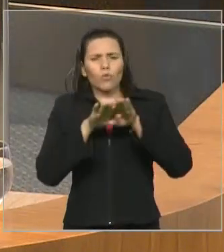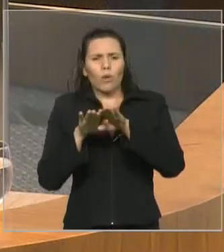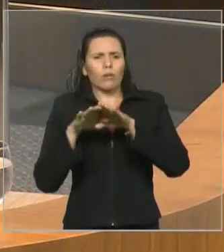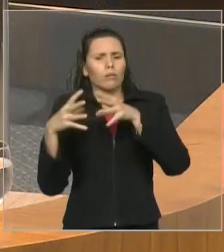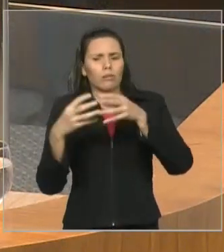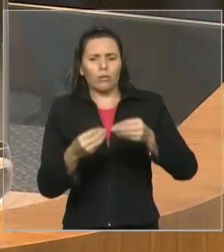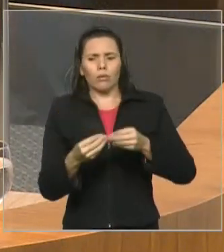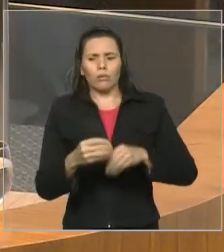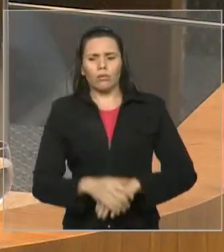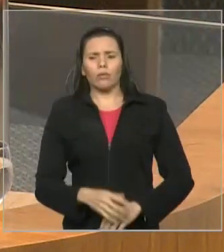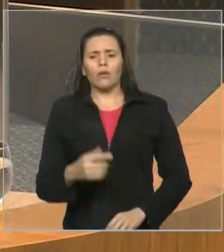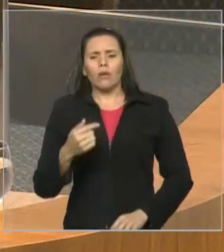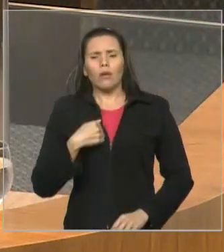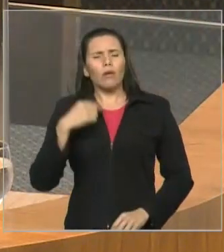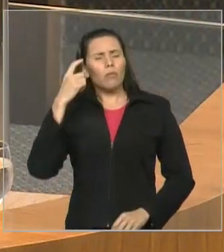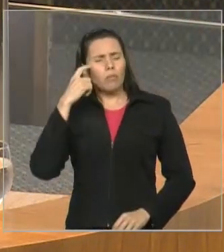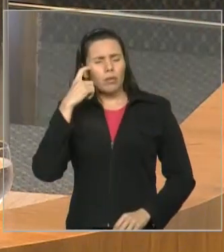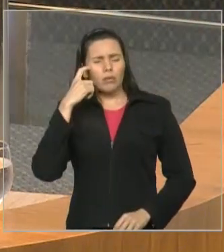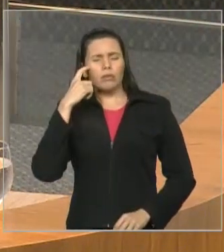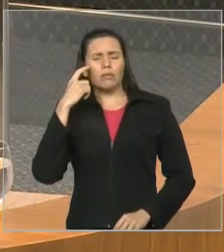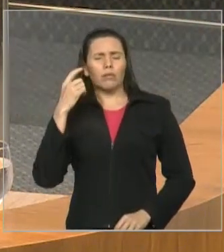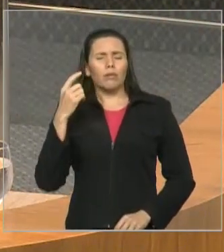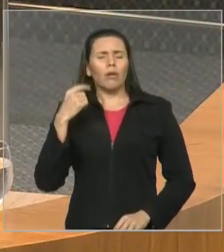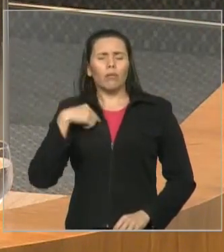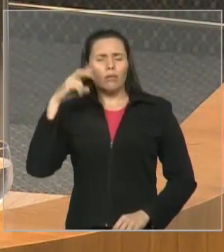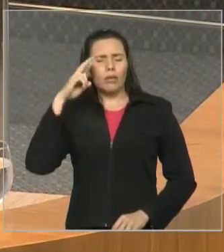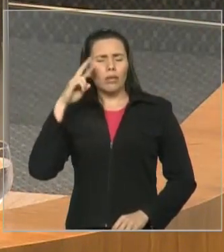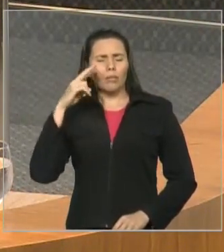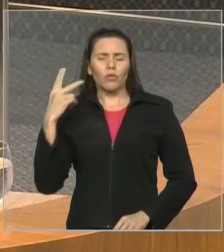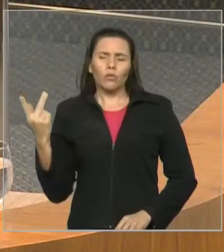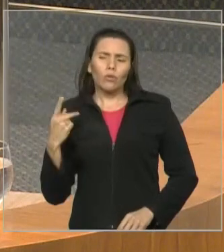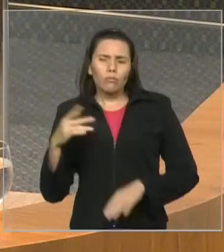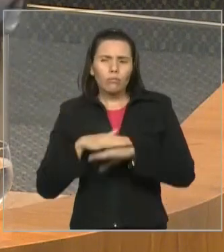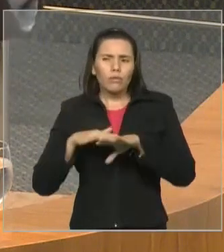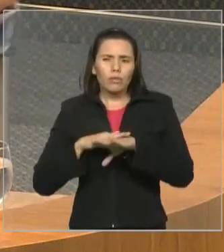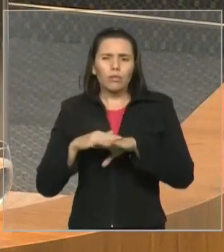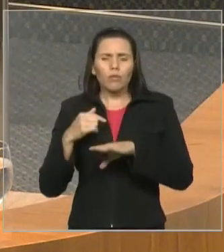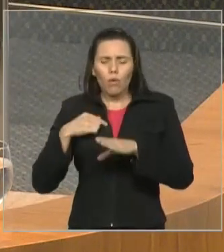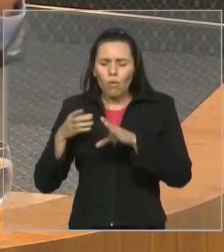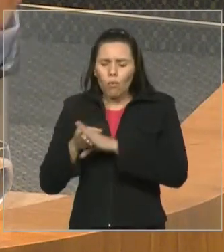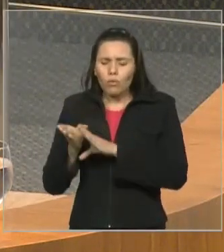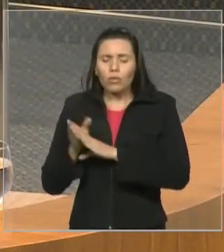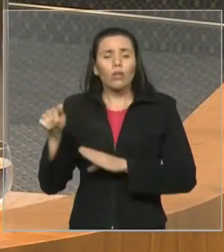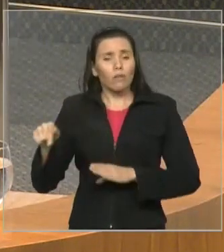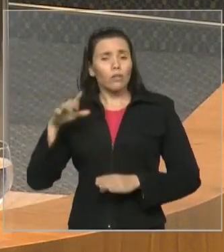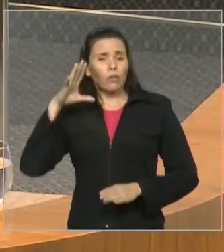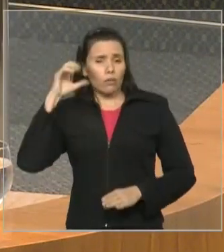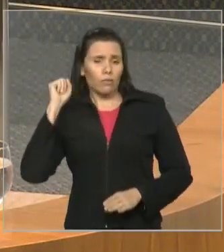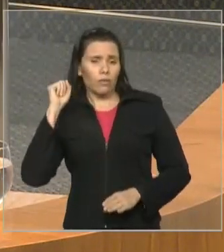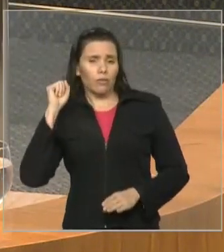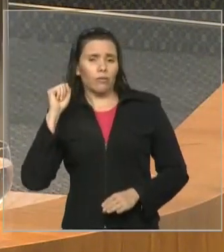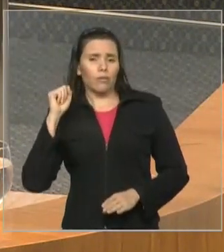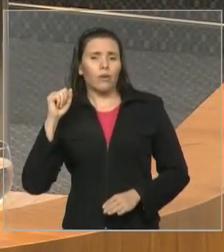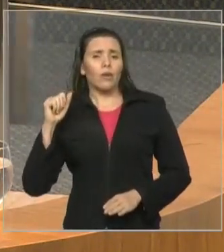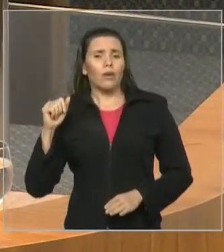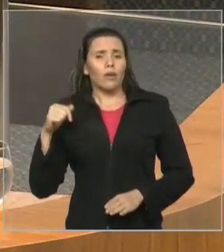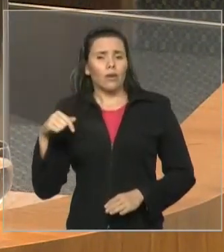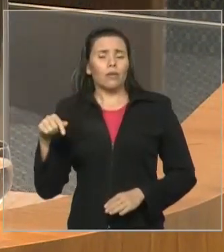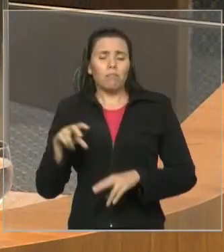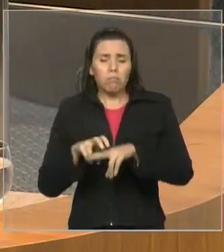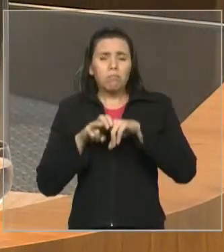naquele momento, eu acho que era o melhor caminho a seguir, você seguiu, V. Exª seguiu e o resultado veio da urna. Eu acho que